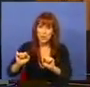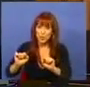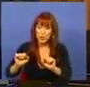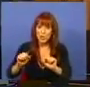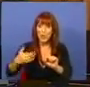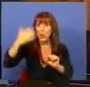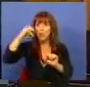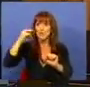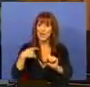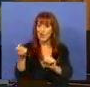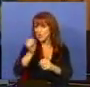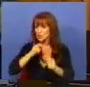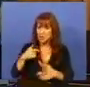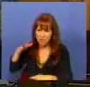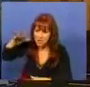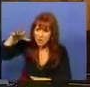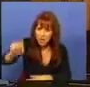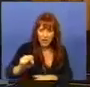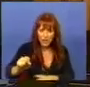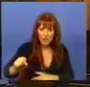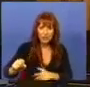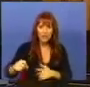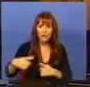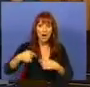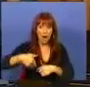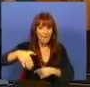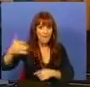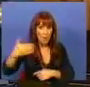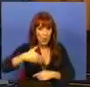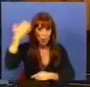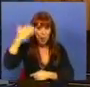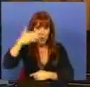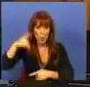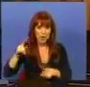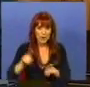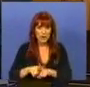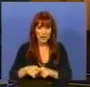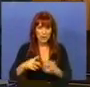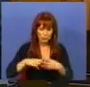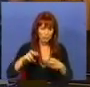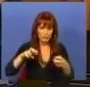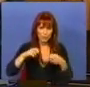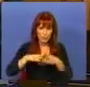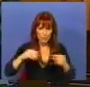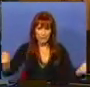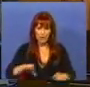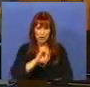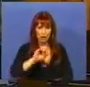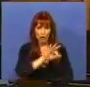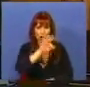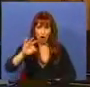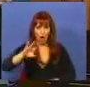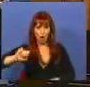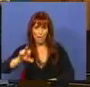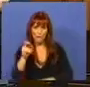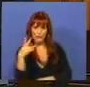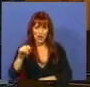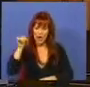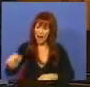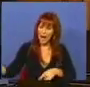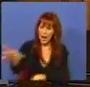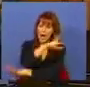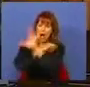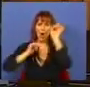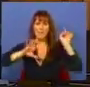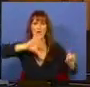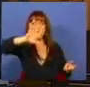senão um dia nós atiramos-nos a eles. Ainda há de vir o dia em que resolvemos o problema dos offshores. Há de ser na Europa e